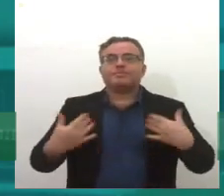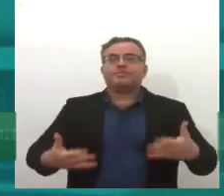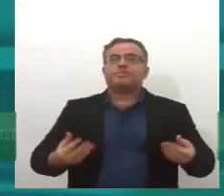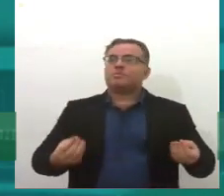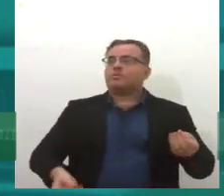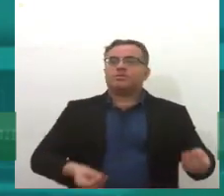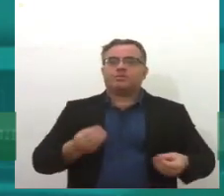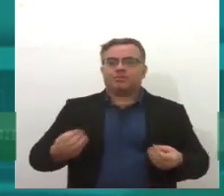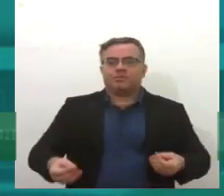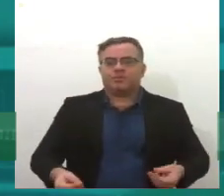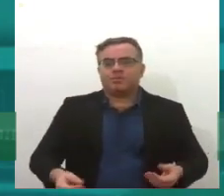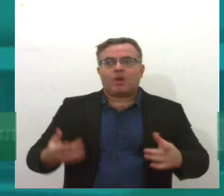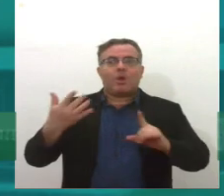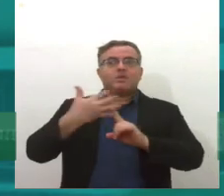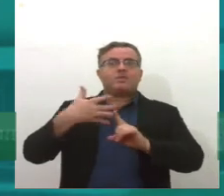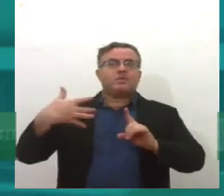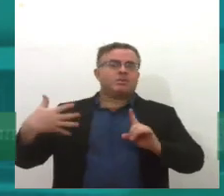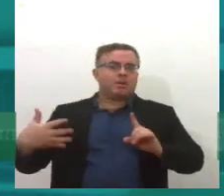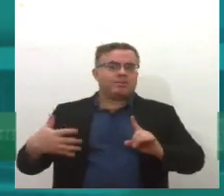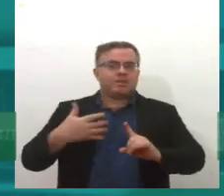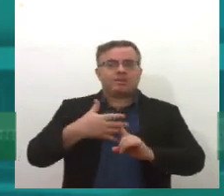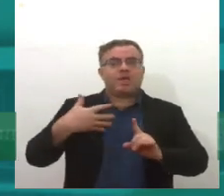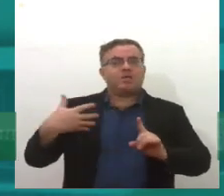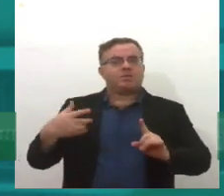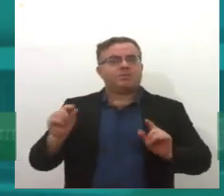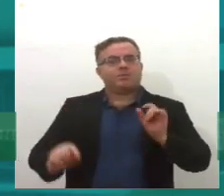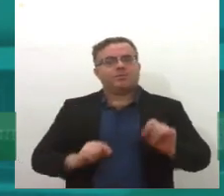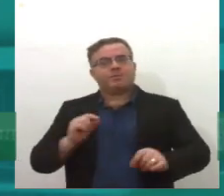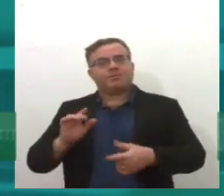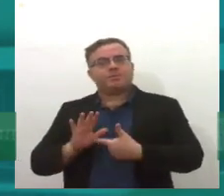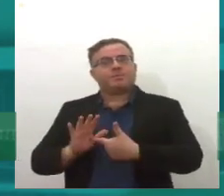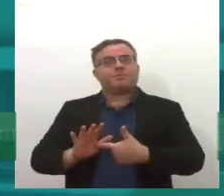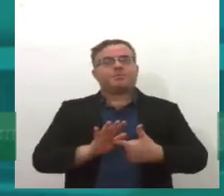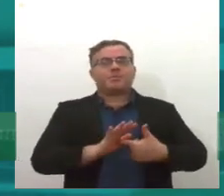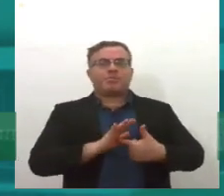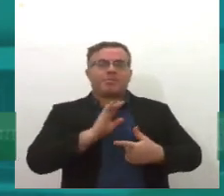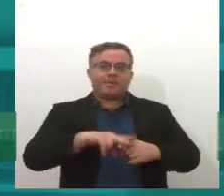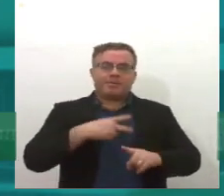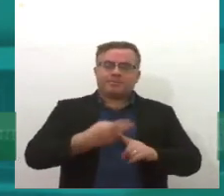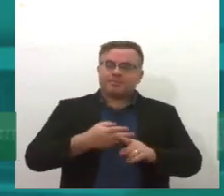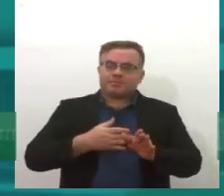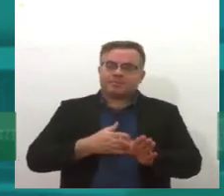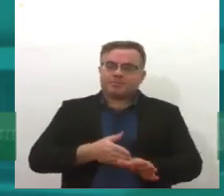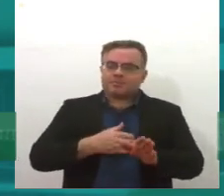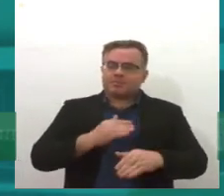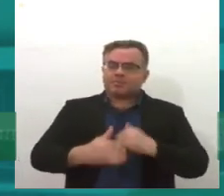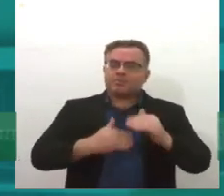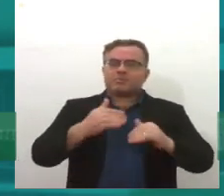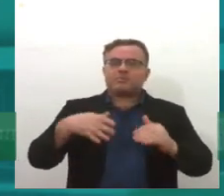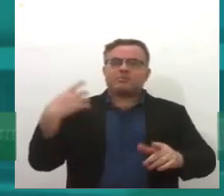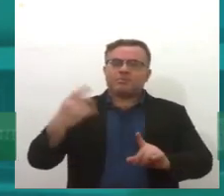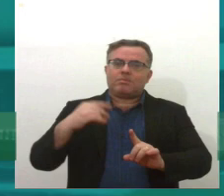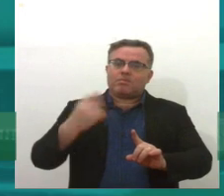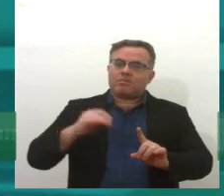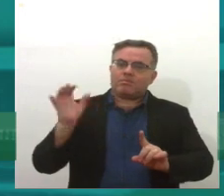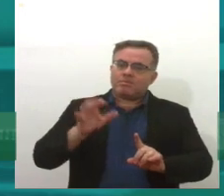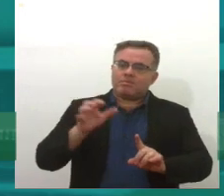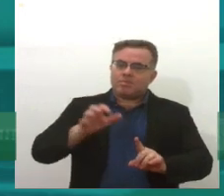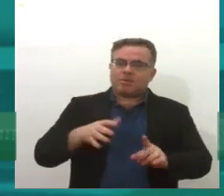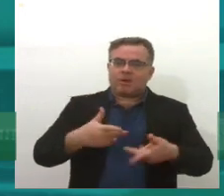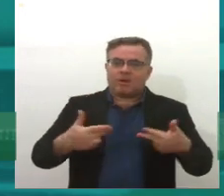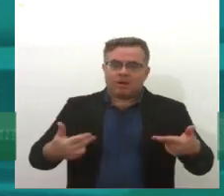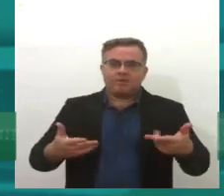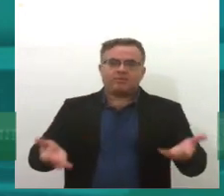aparece, o que resulta de um processo de sucateamento dessa área,